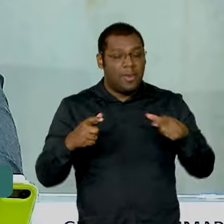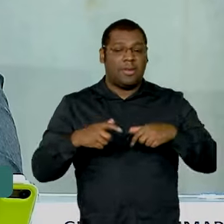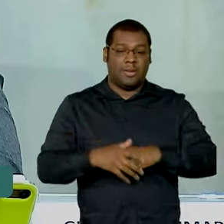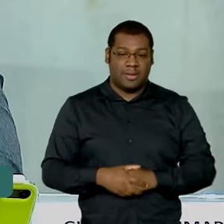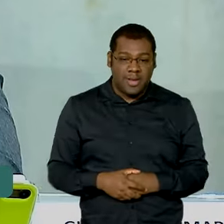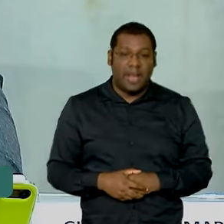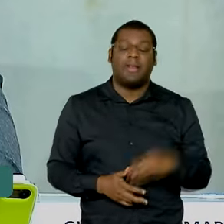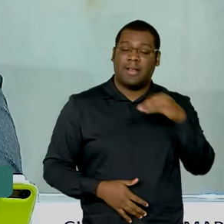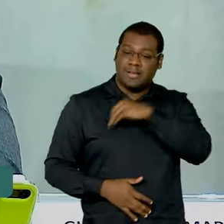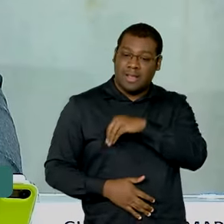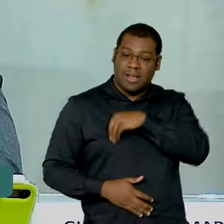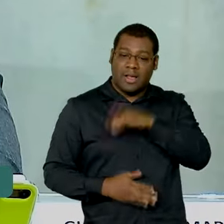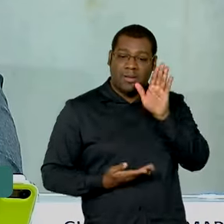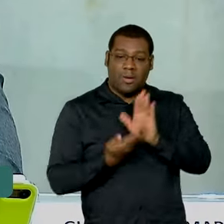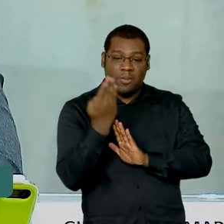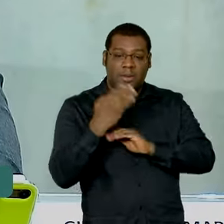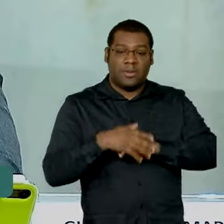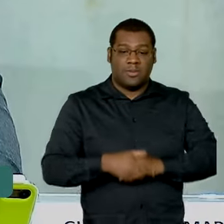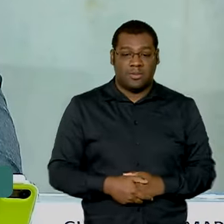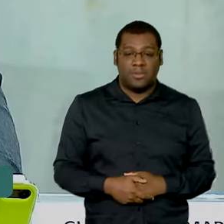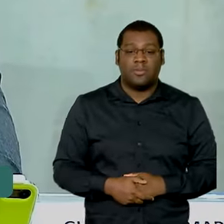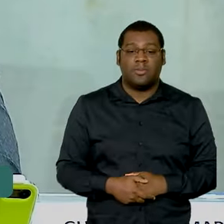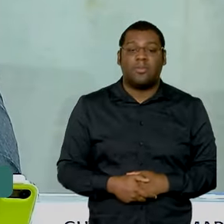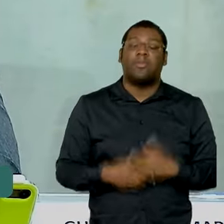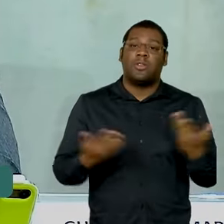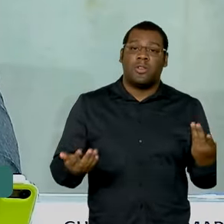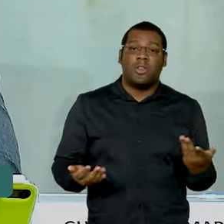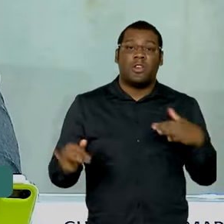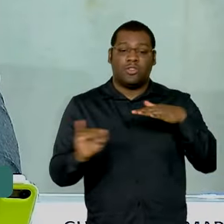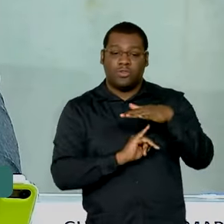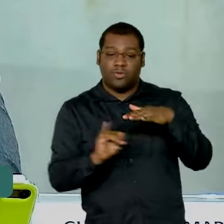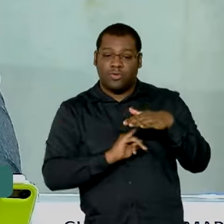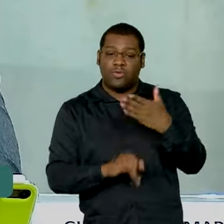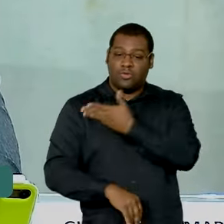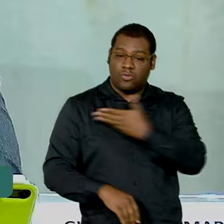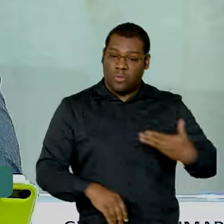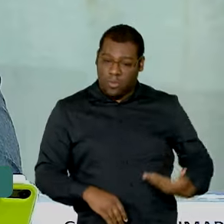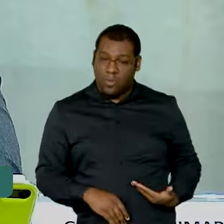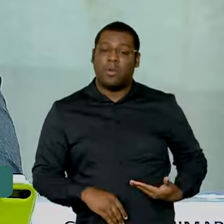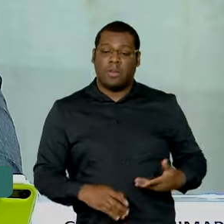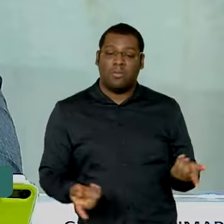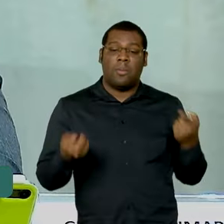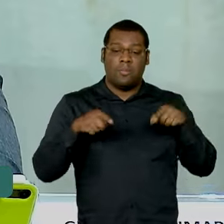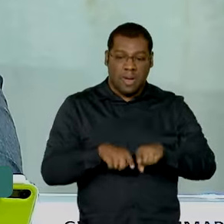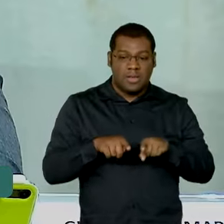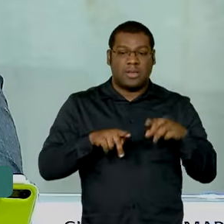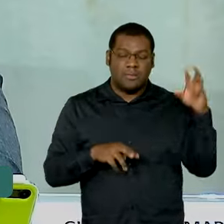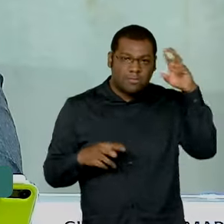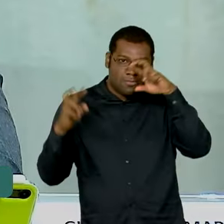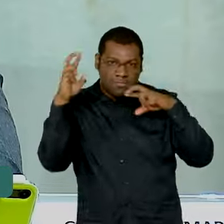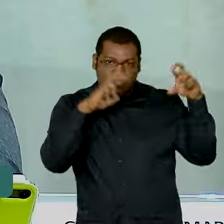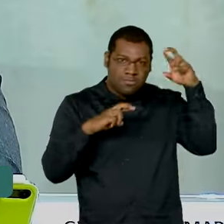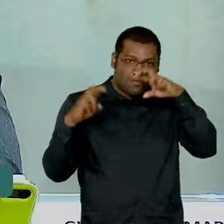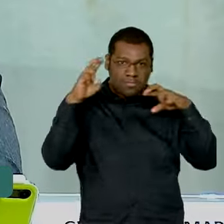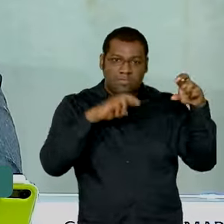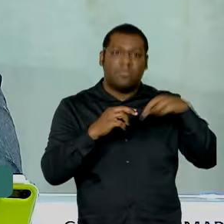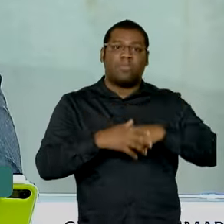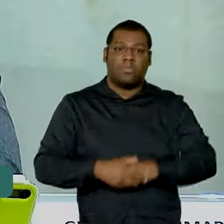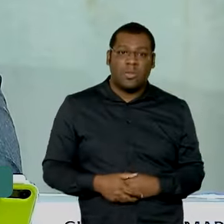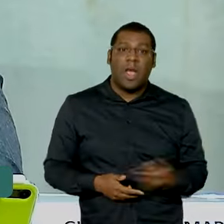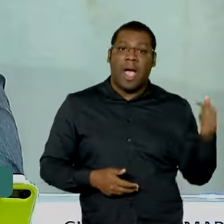dependemos da confiança de todos os agentes na estabilidade fiscal. A estabilidade fiscal que vai atrair